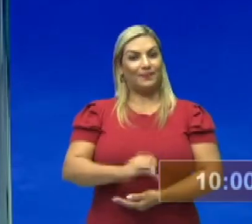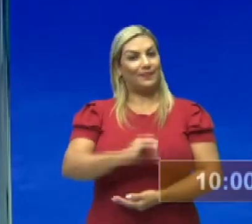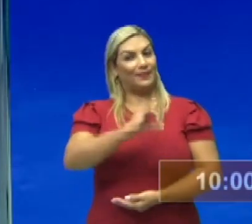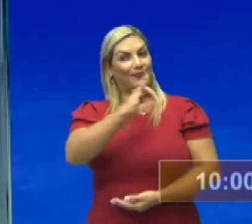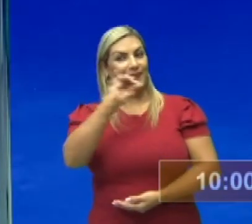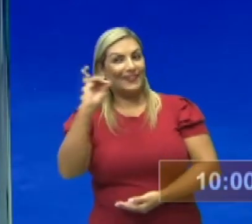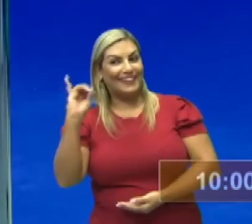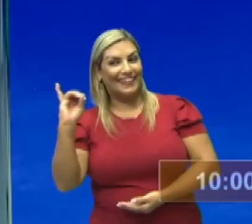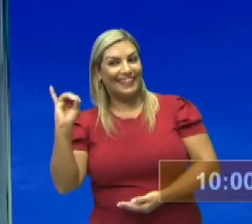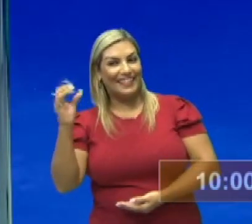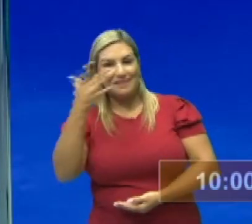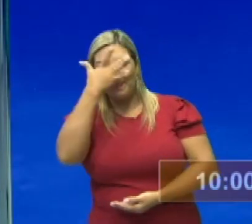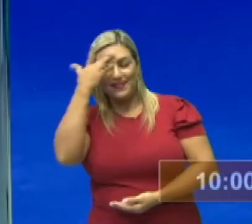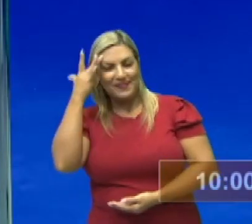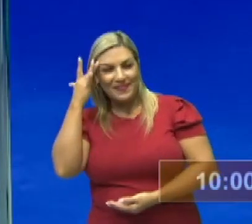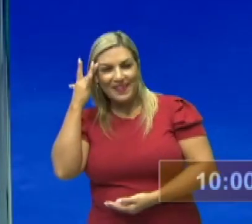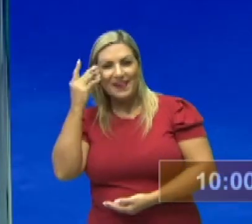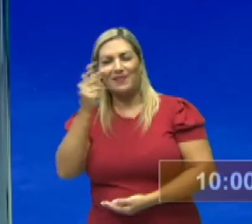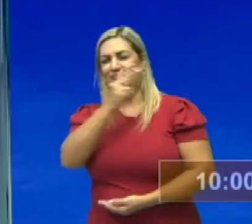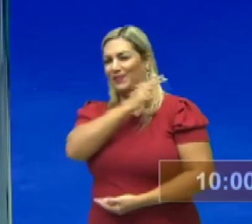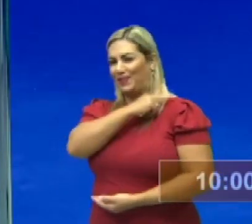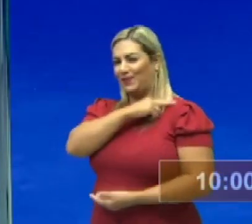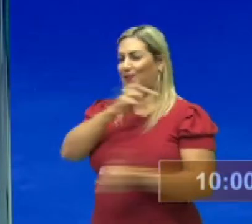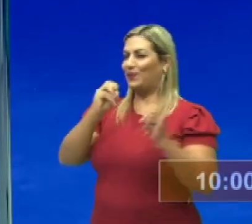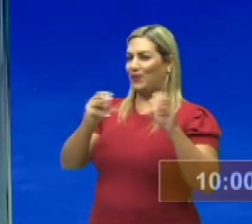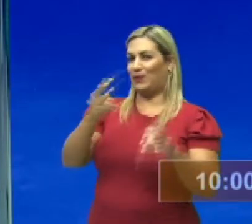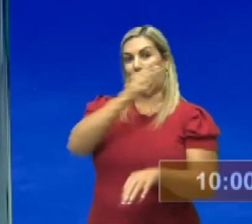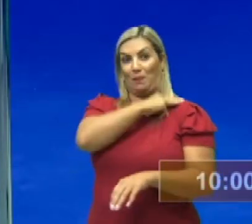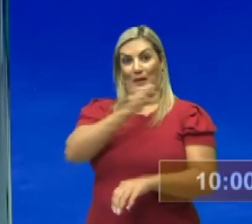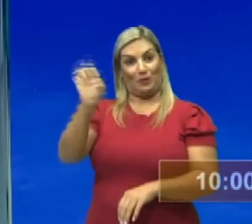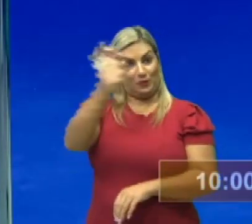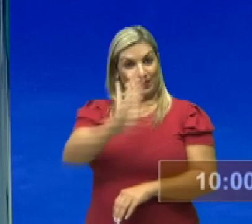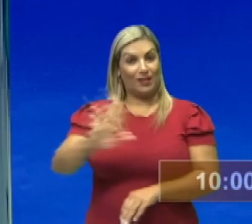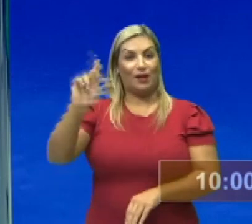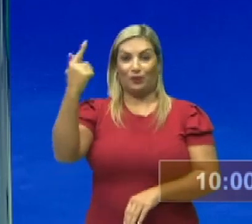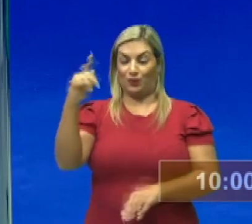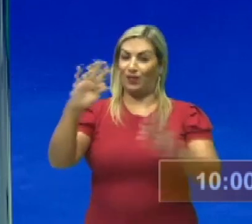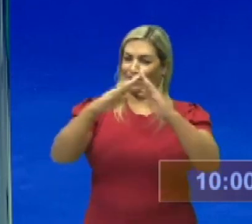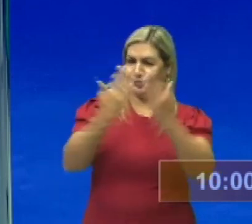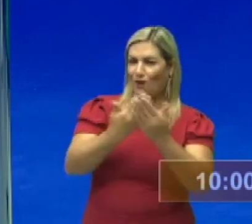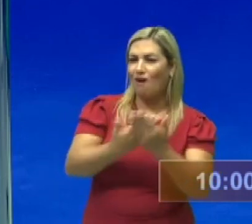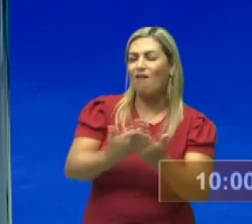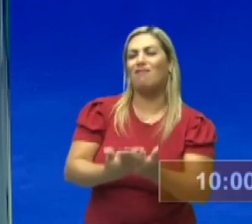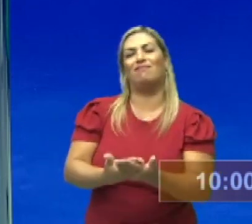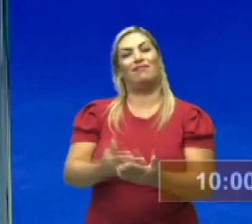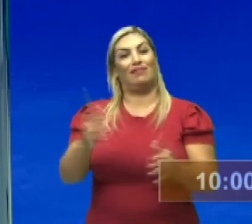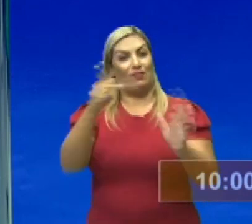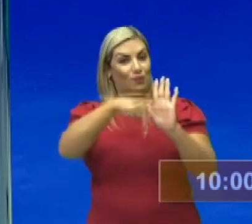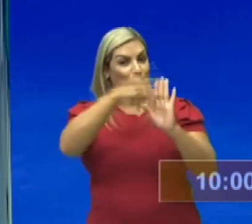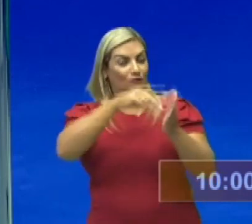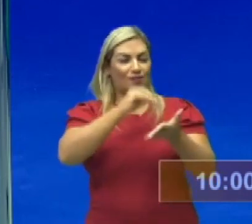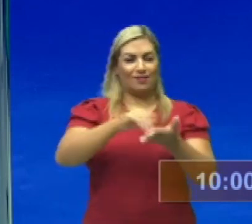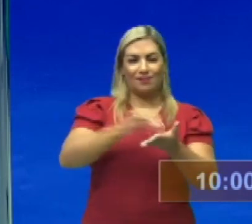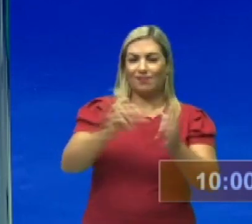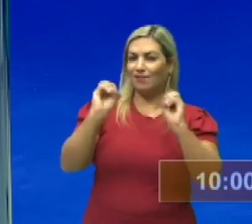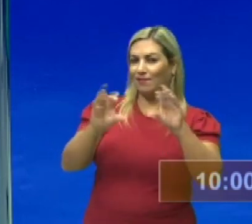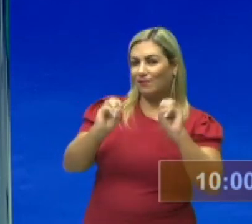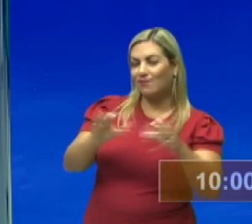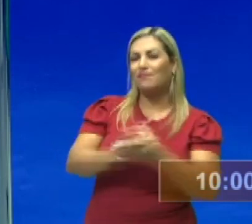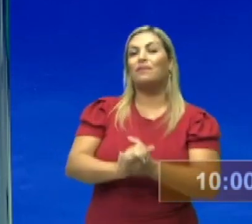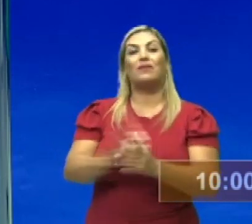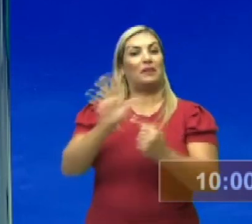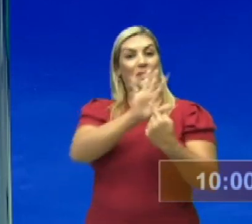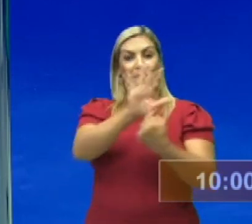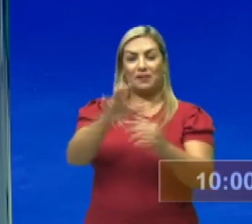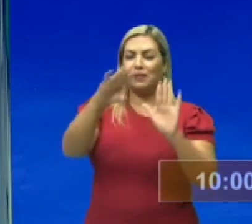Olá, galerinha da segunda série do Ensino Médio da Rede Estadual de Goiás. Esse é o projeto Seduc em Ação, que